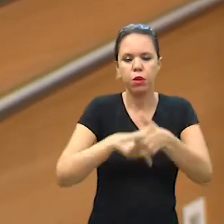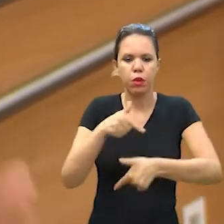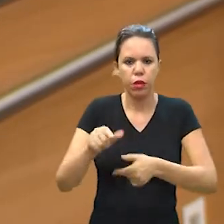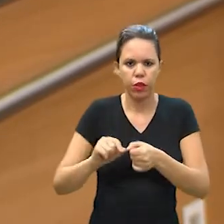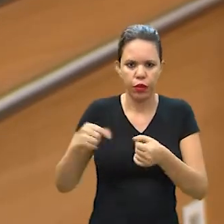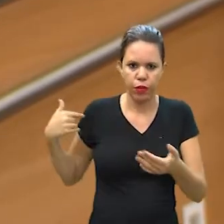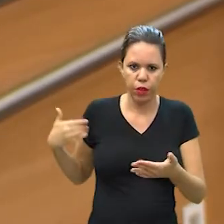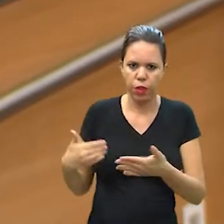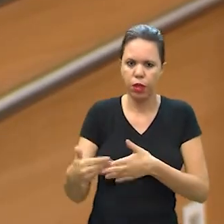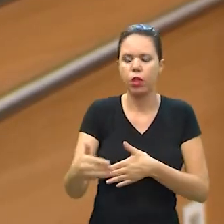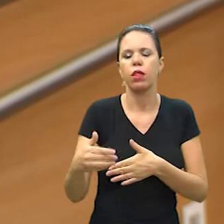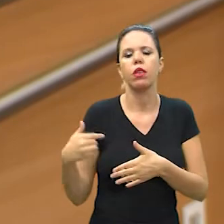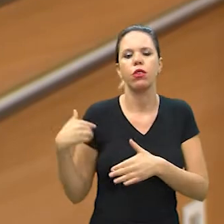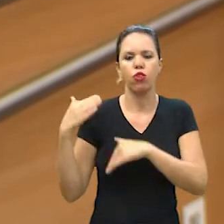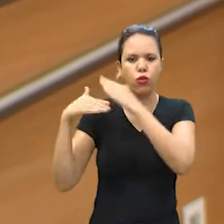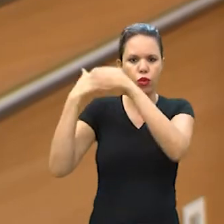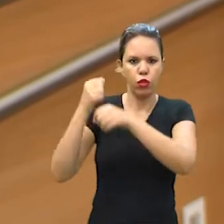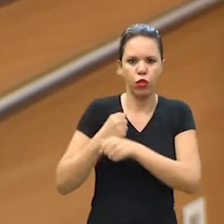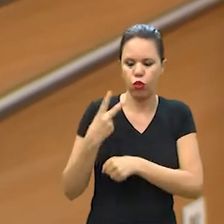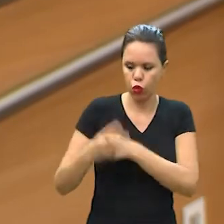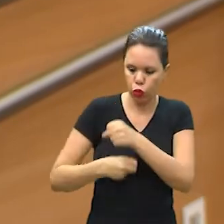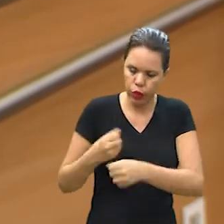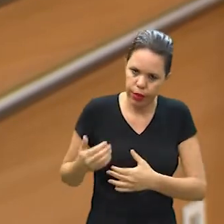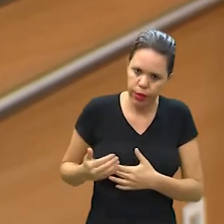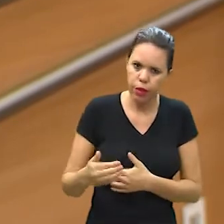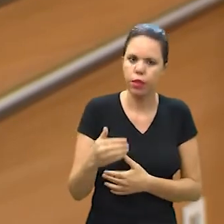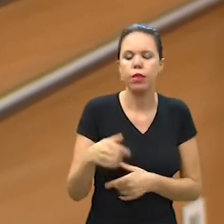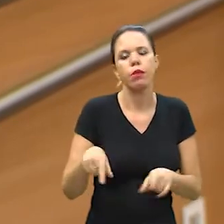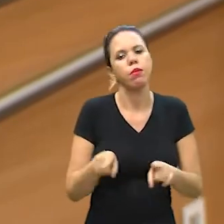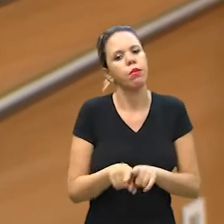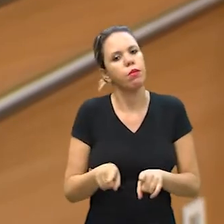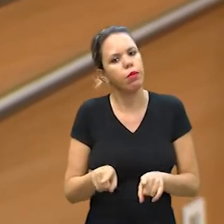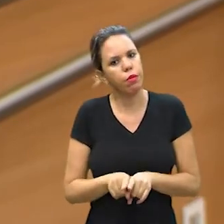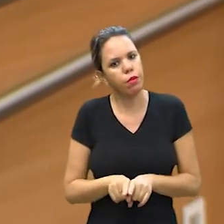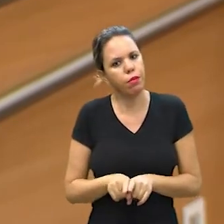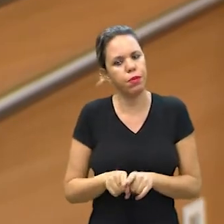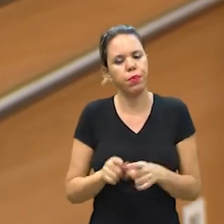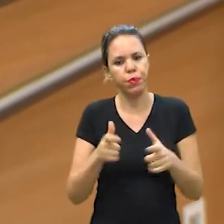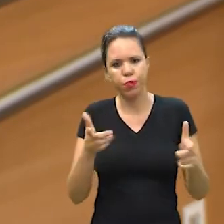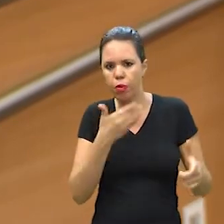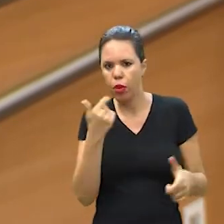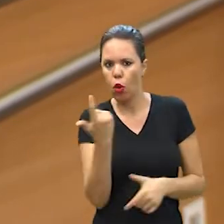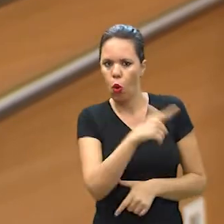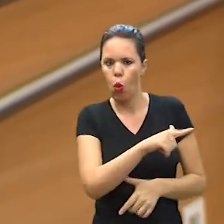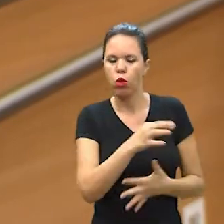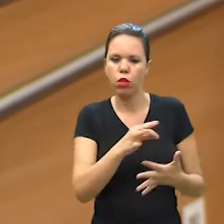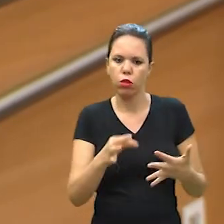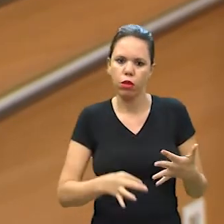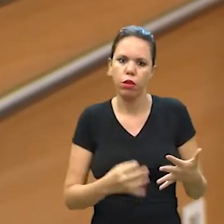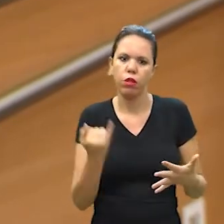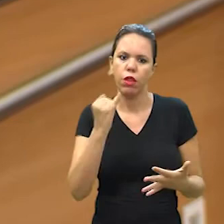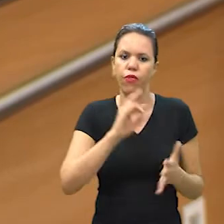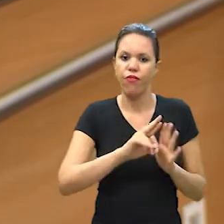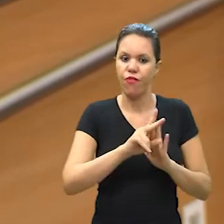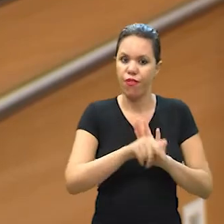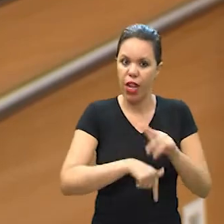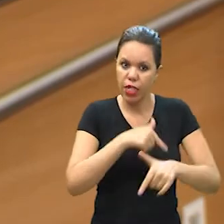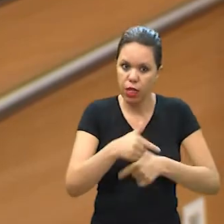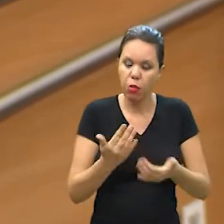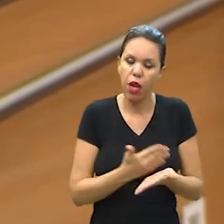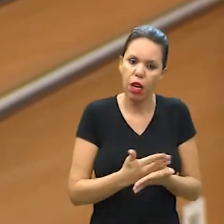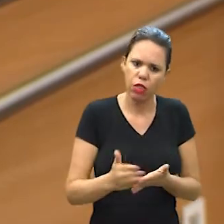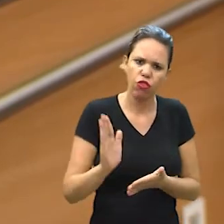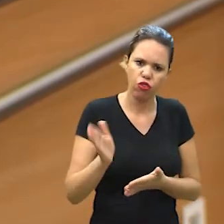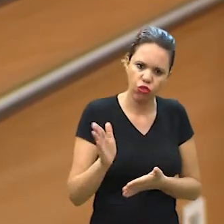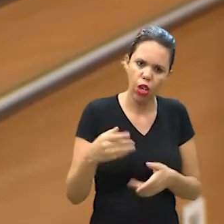continuação aos trabalhos desenvolvidos nos últimos dois anos, mas também avançar em outras questões. Tem uma série de